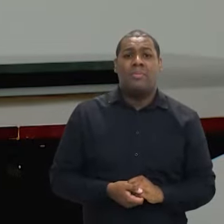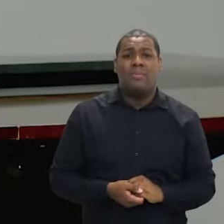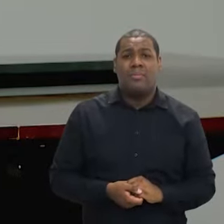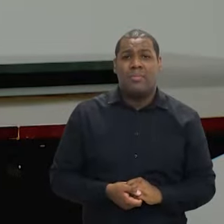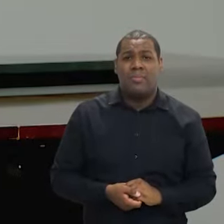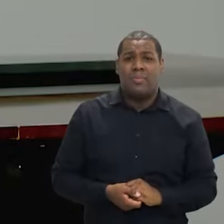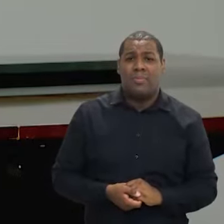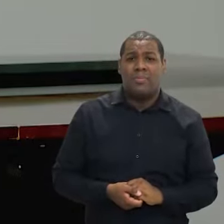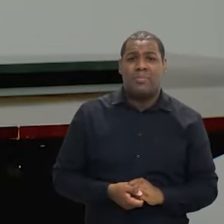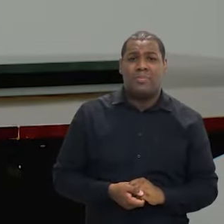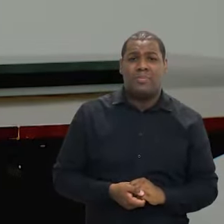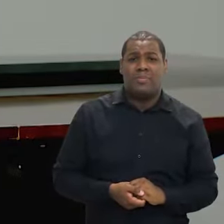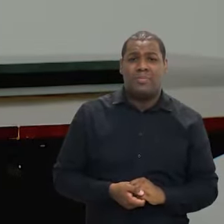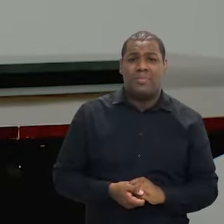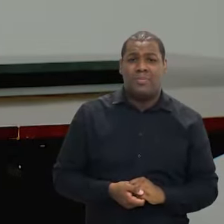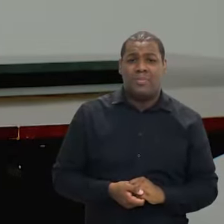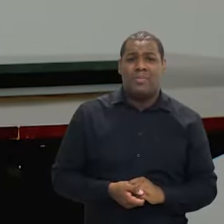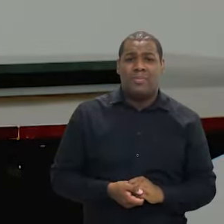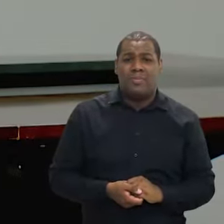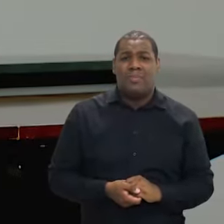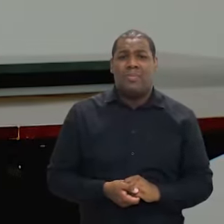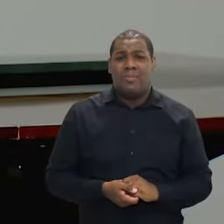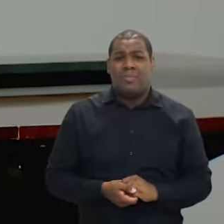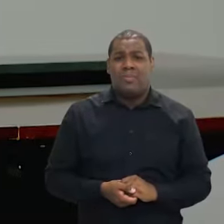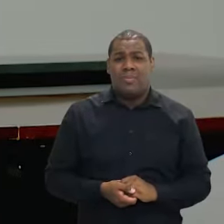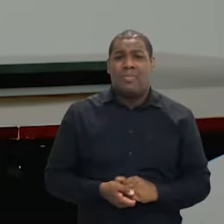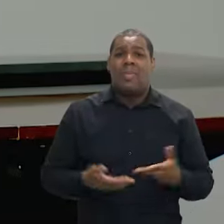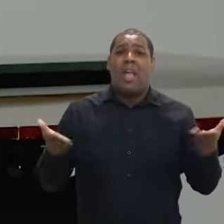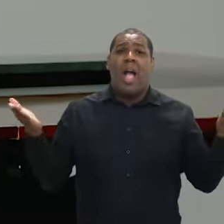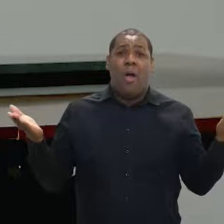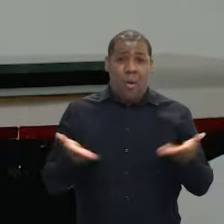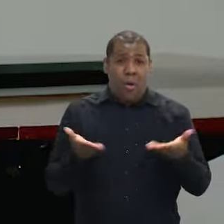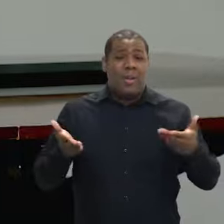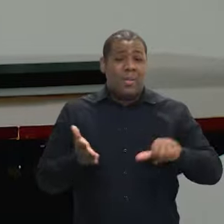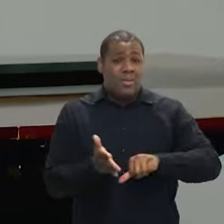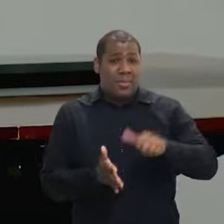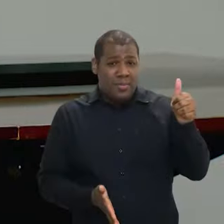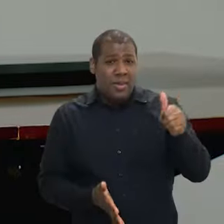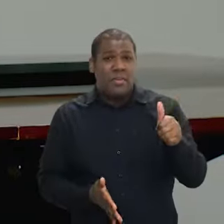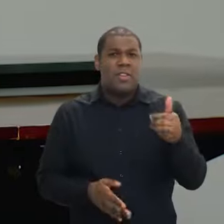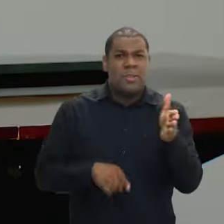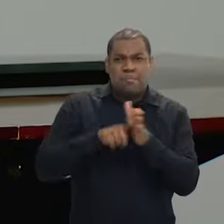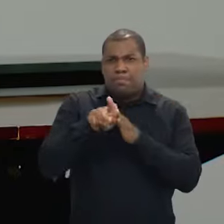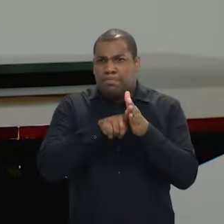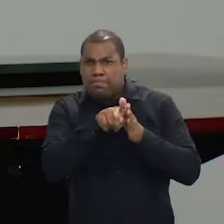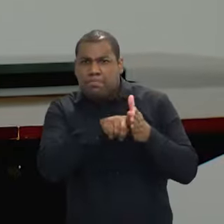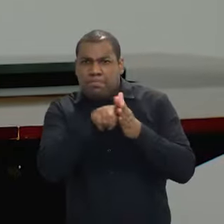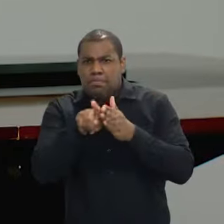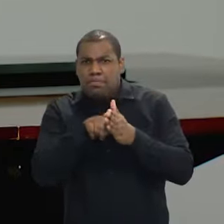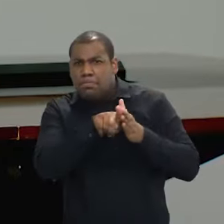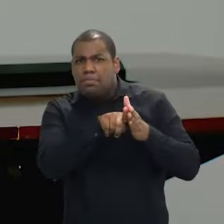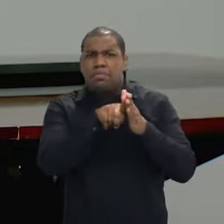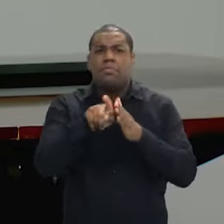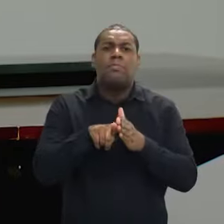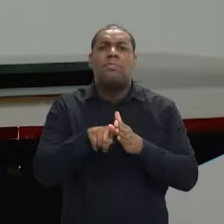Mas a gente pode, inclusive, ter um número maior, porque a gente vai fazer agora pela primeira vez um censo